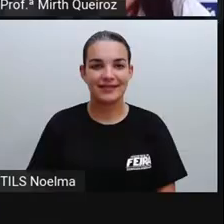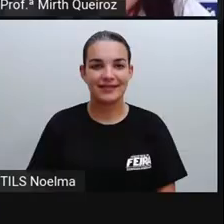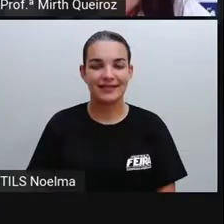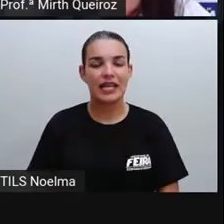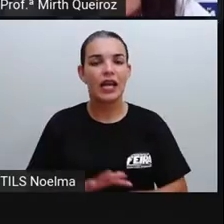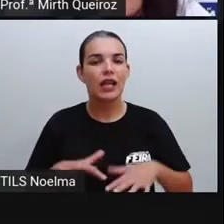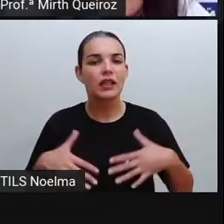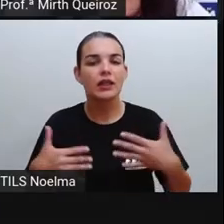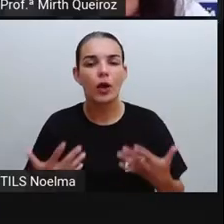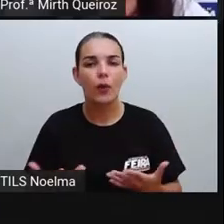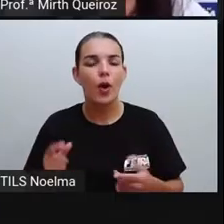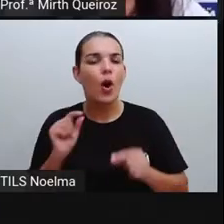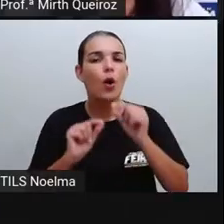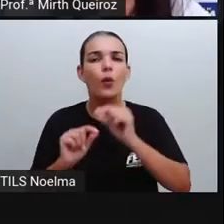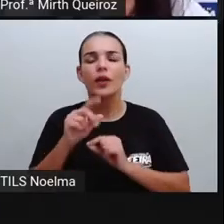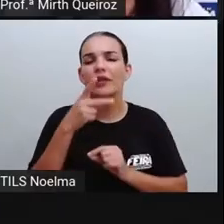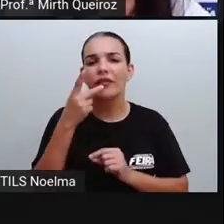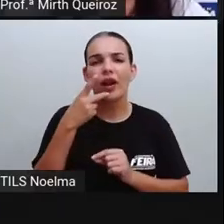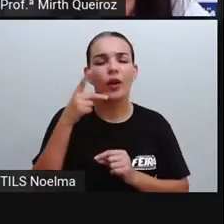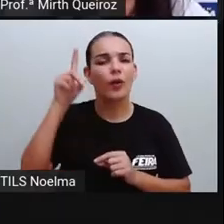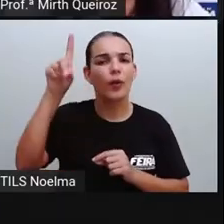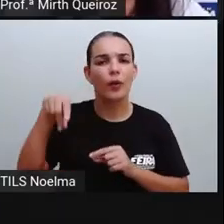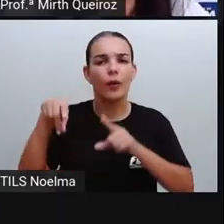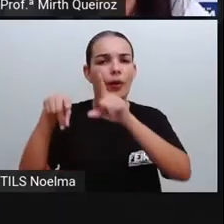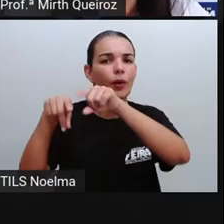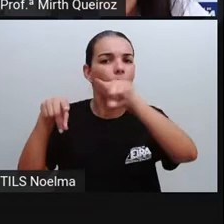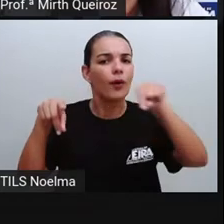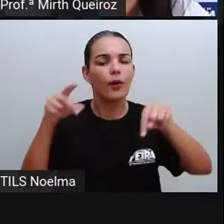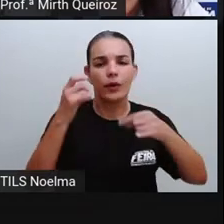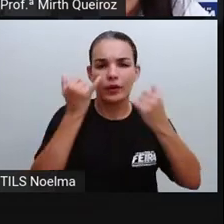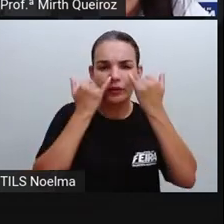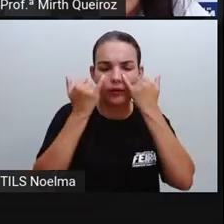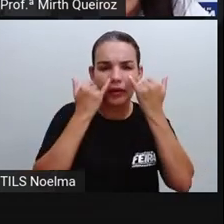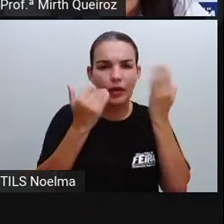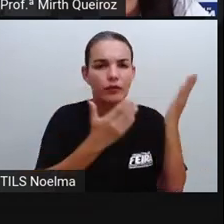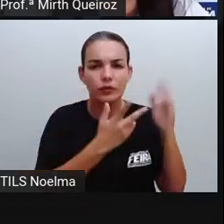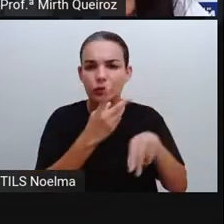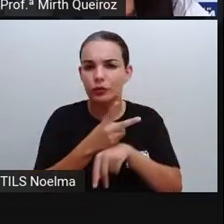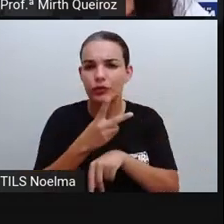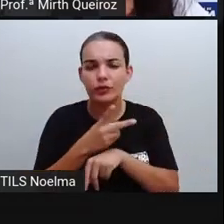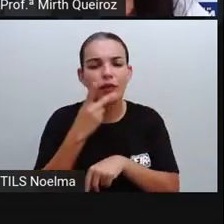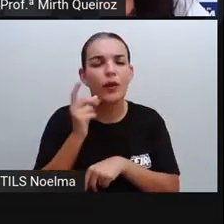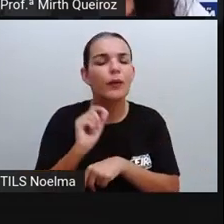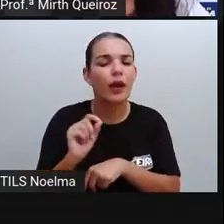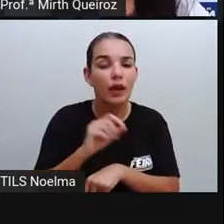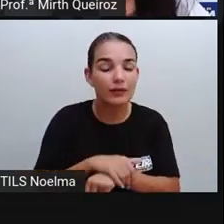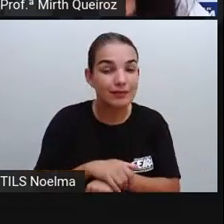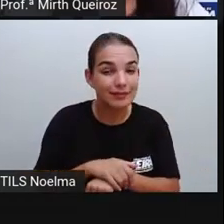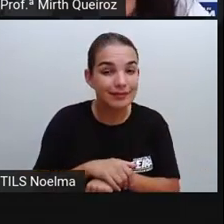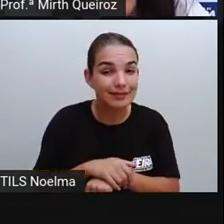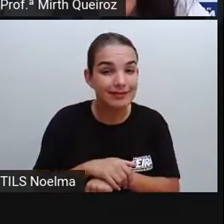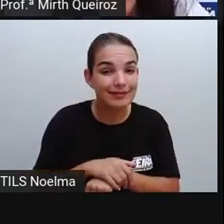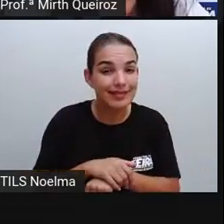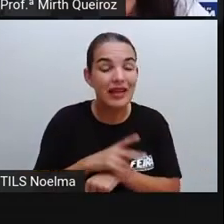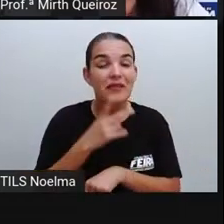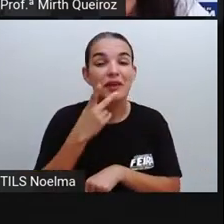Qual o assunto do infográfico? Esse infográfico, ele estava falando sobre, inclusive,